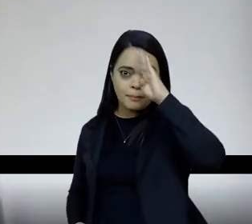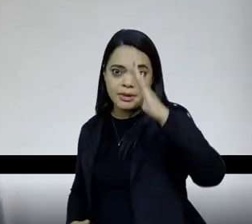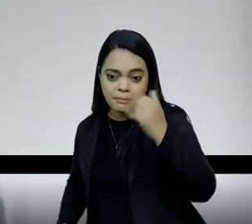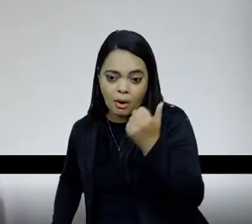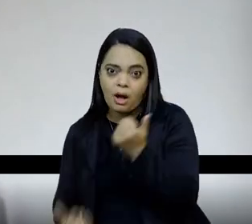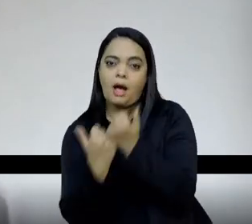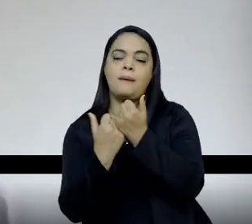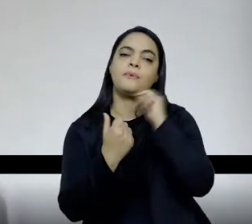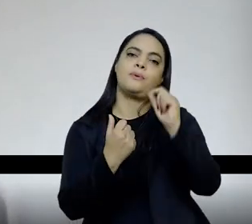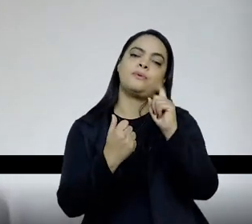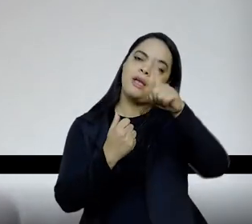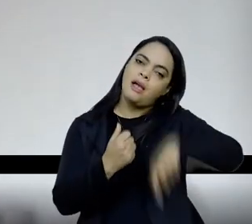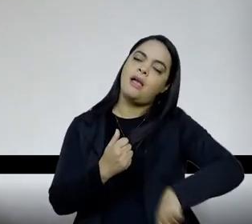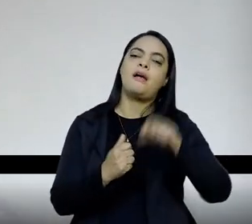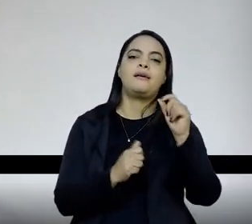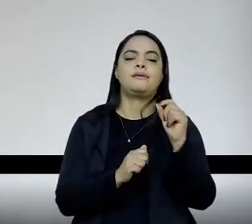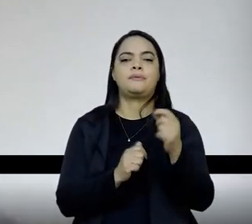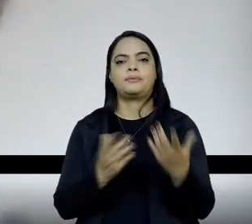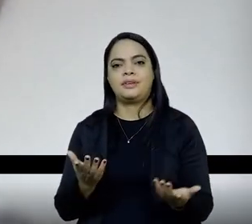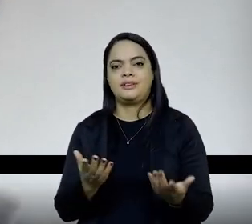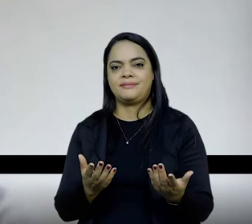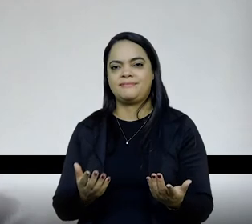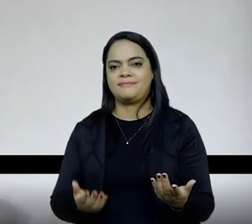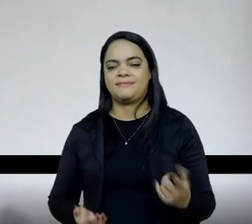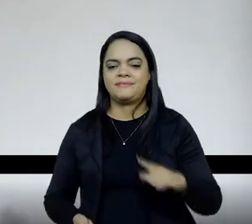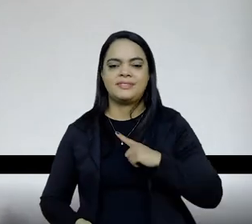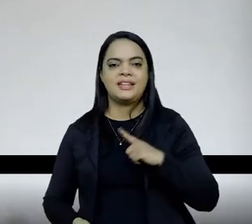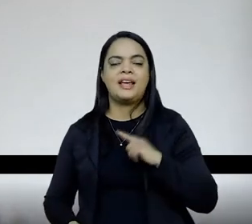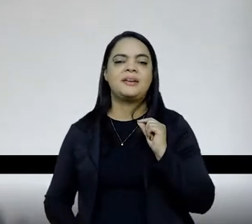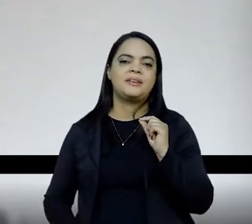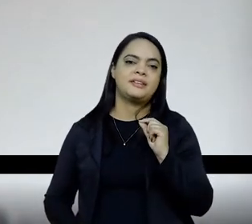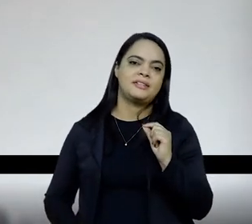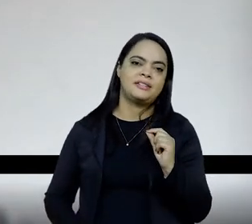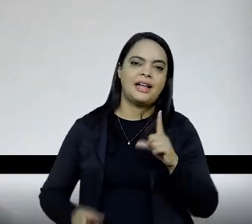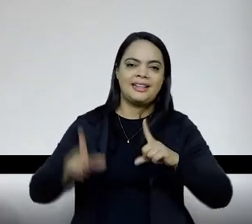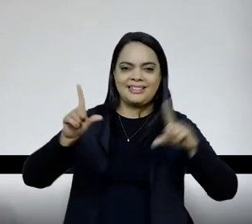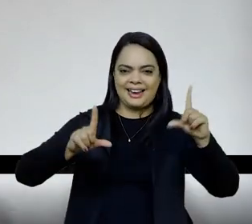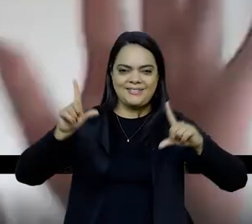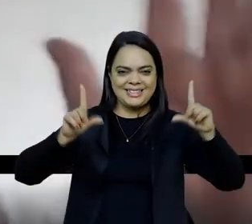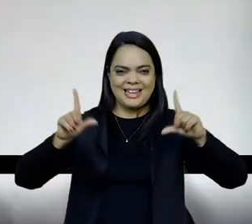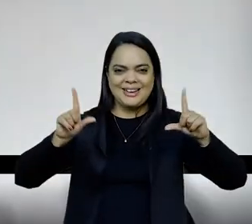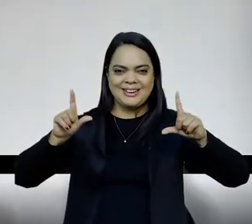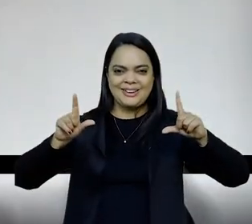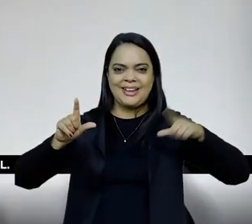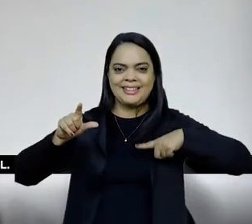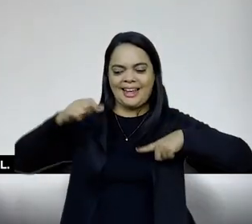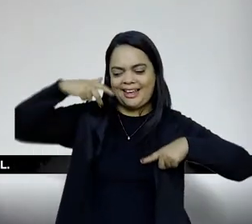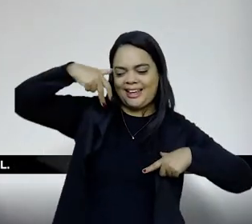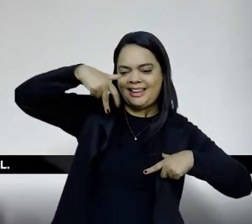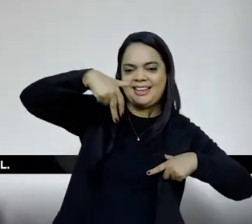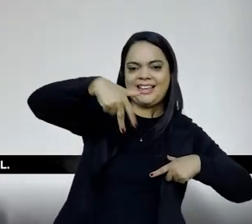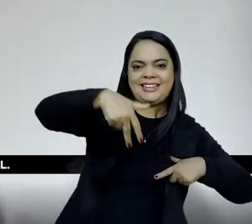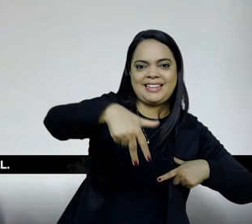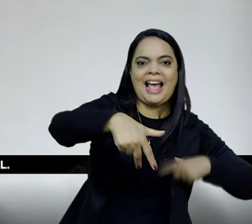aquela escada, não tem a coisa da escada lá nos programas de televisão, tudo isso é escada para